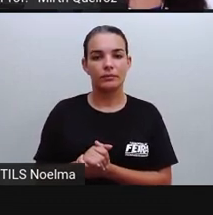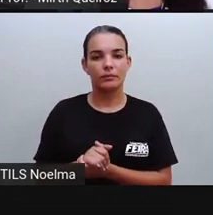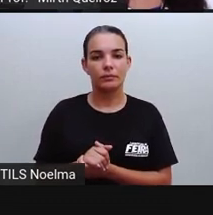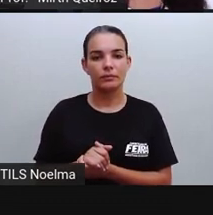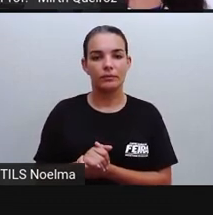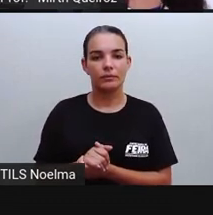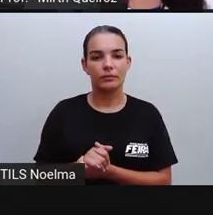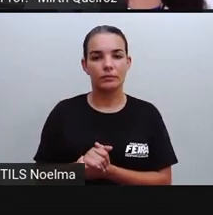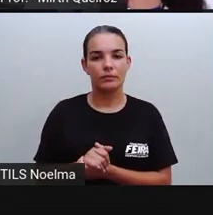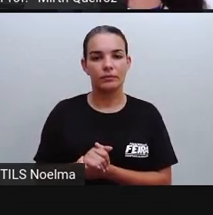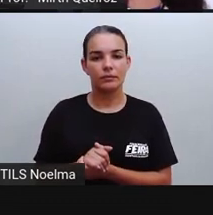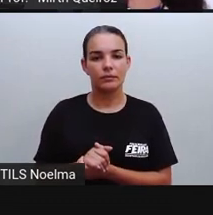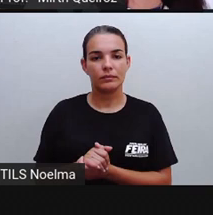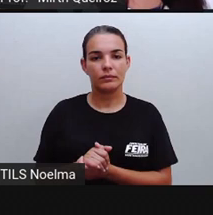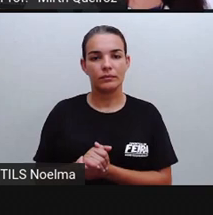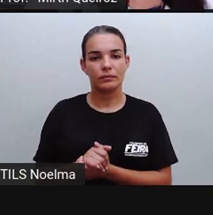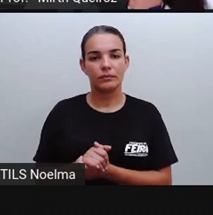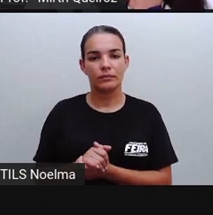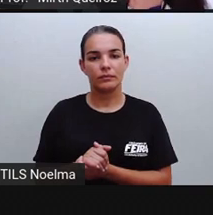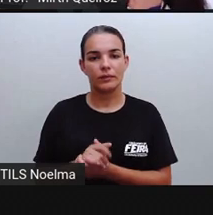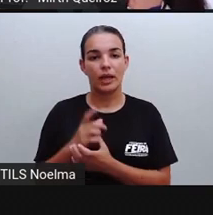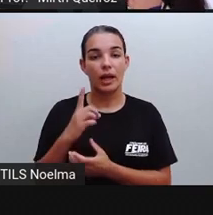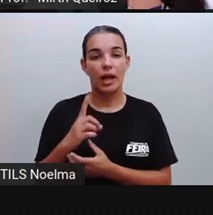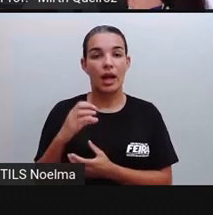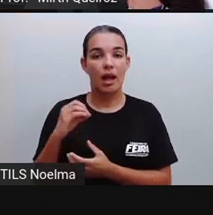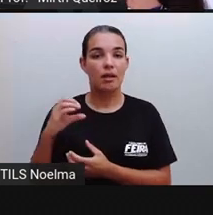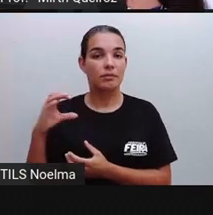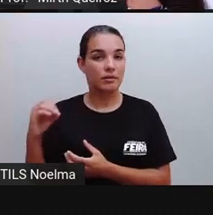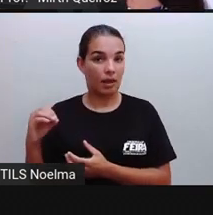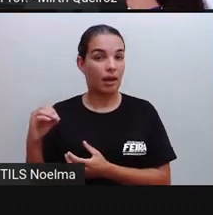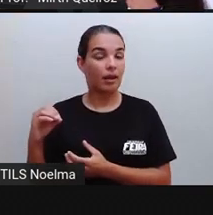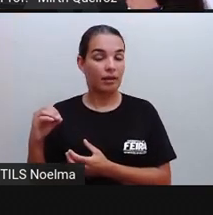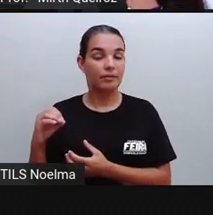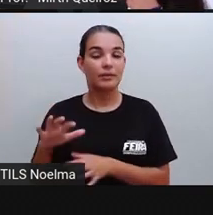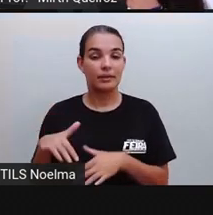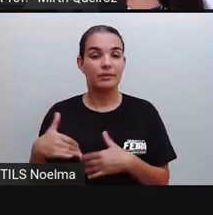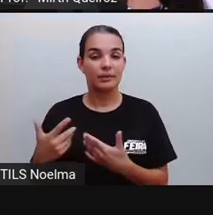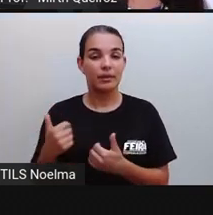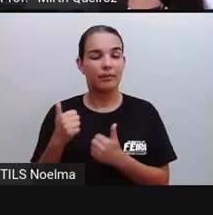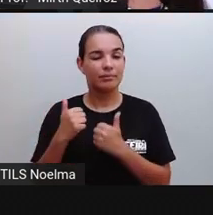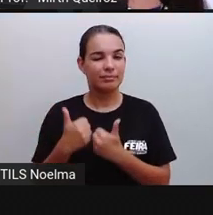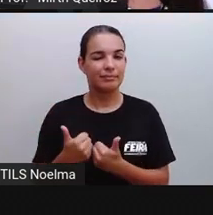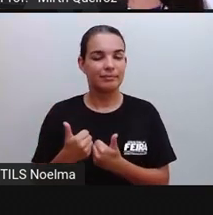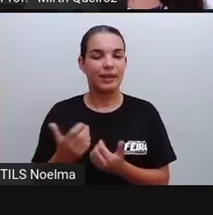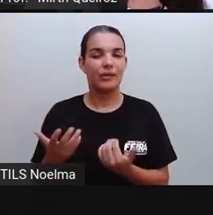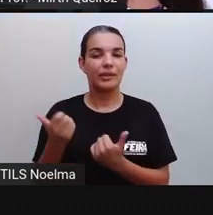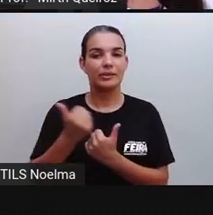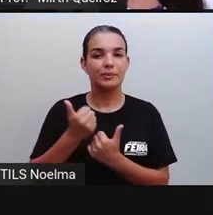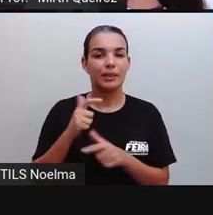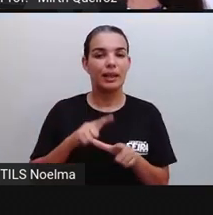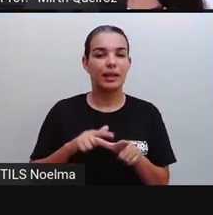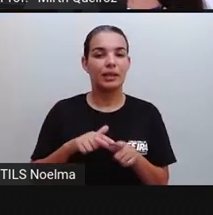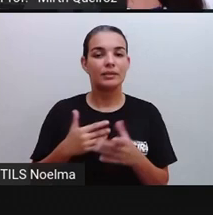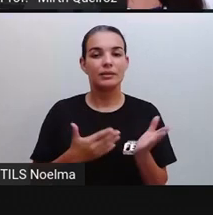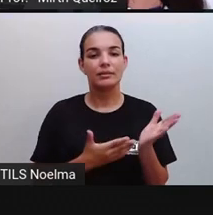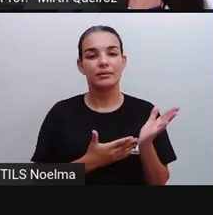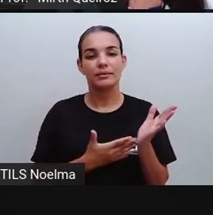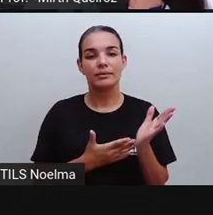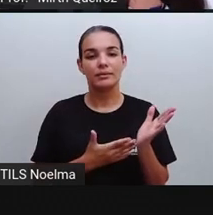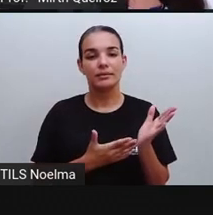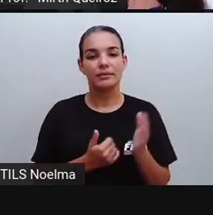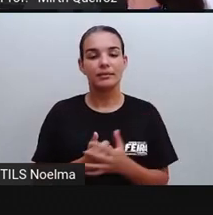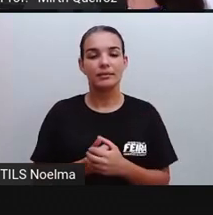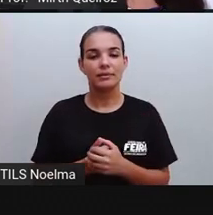caderno de vocês. Quem respondeu que seria 100 está correto. Qual a letra escondida aí